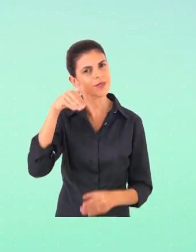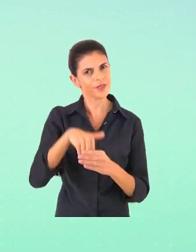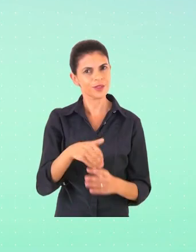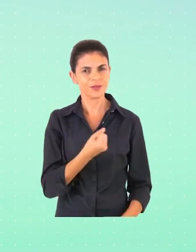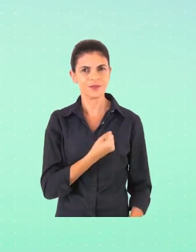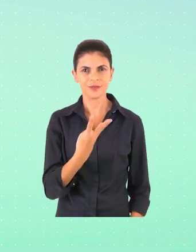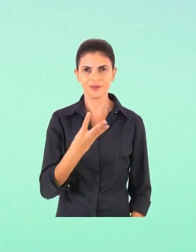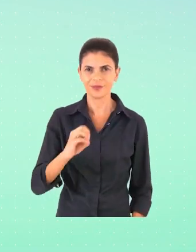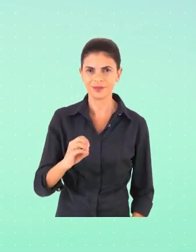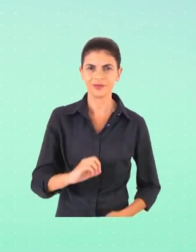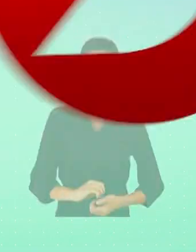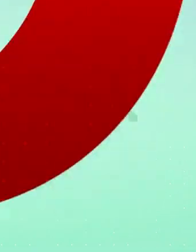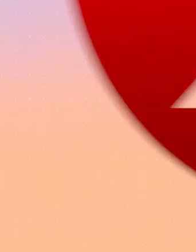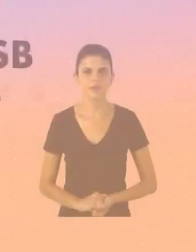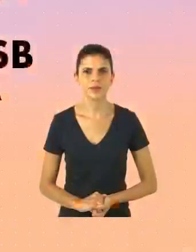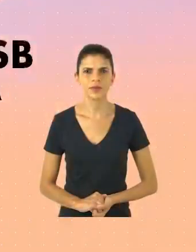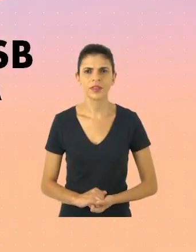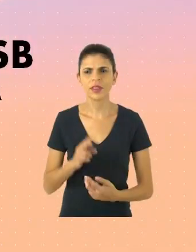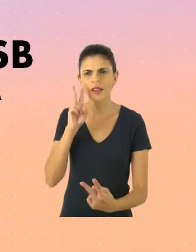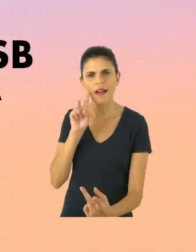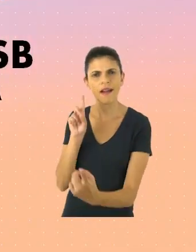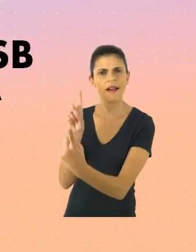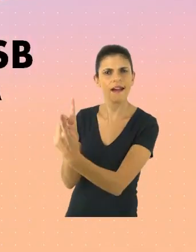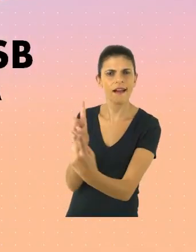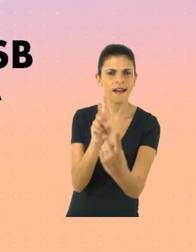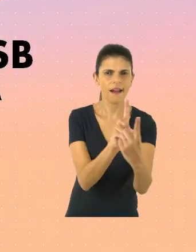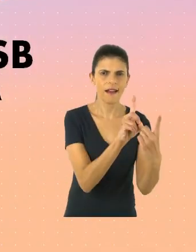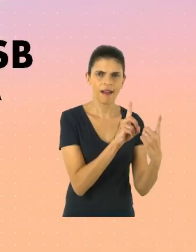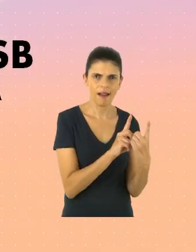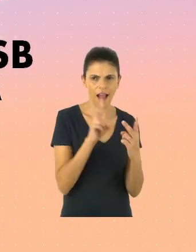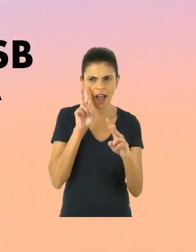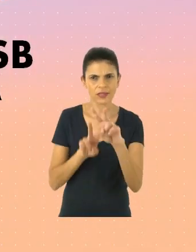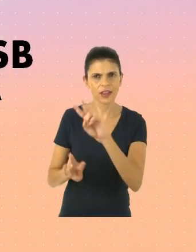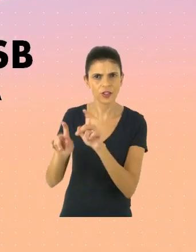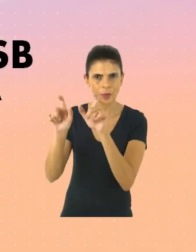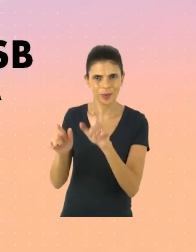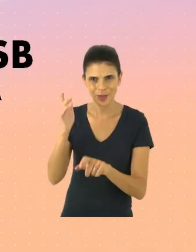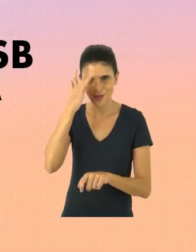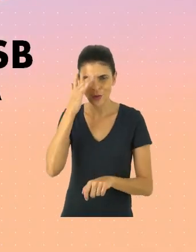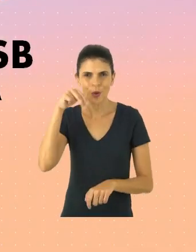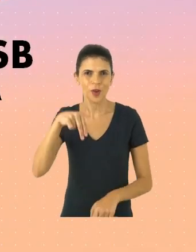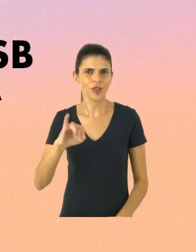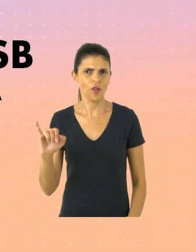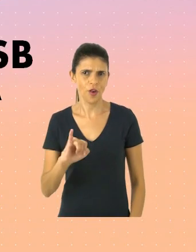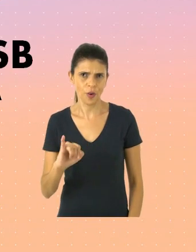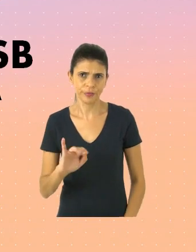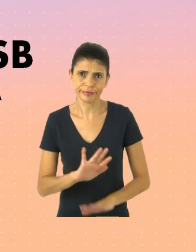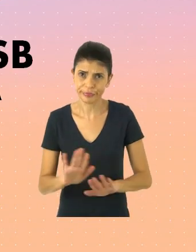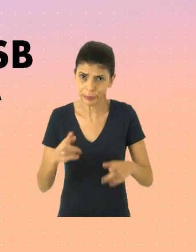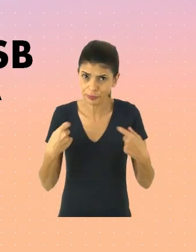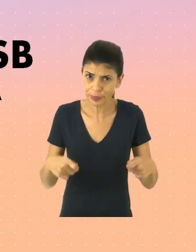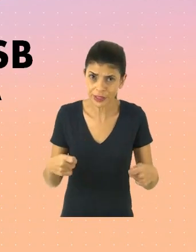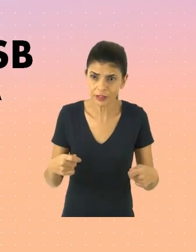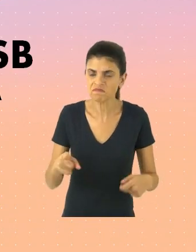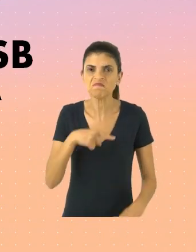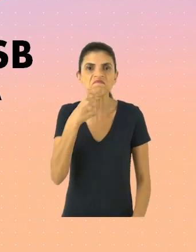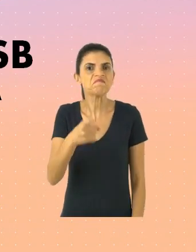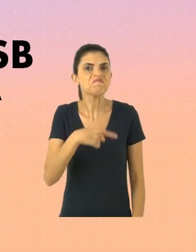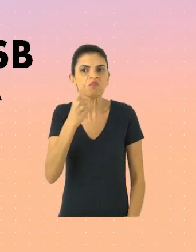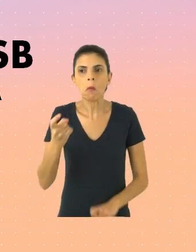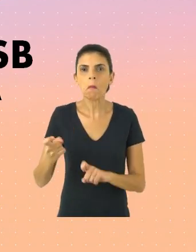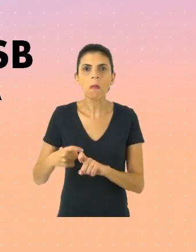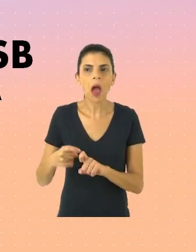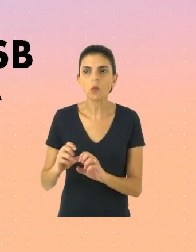Para prefeito, vote 40. Quem precisa de atendimento médico em Nova Iguaçu, de duas uma. Ou